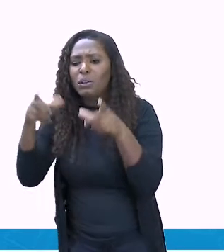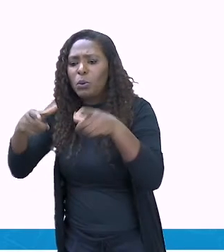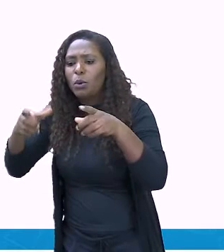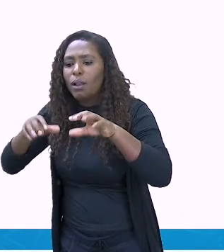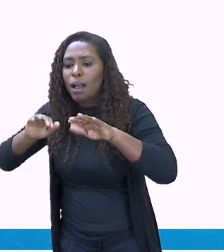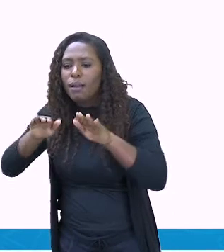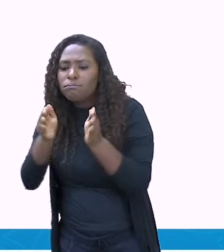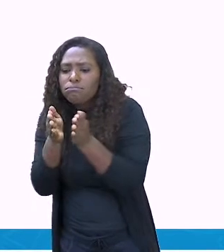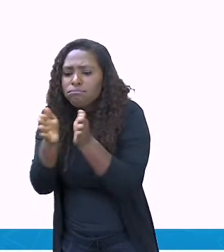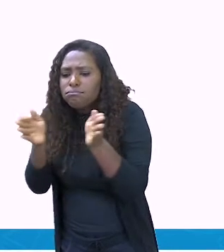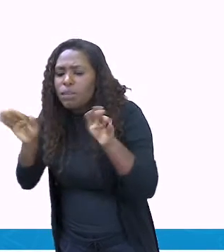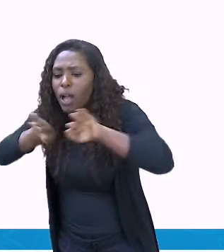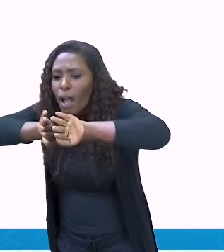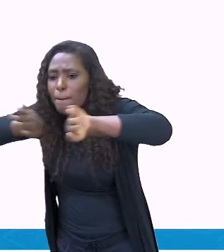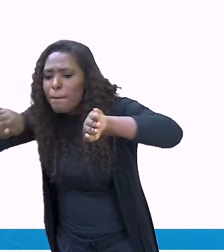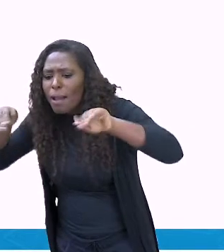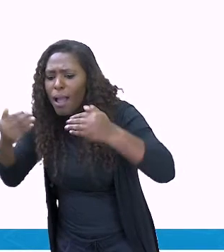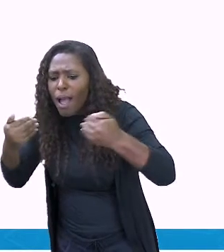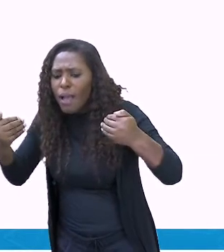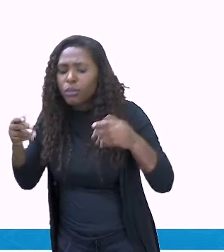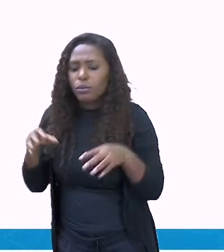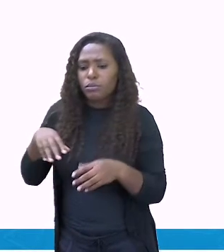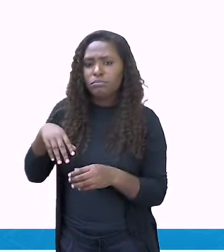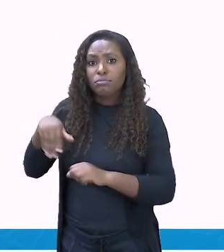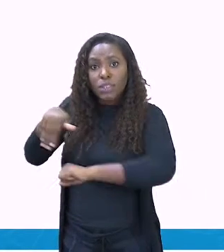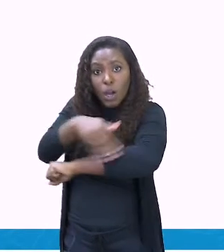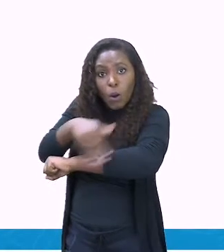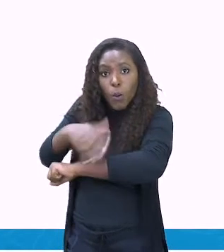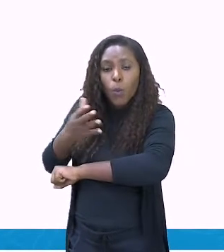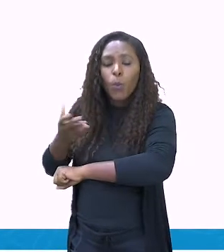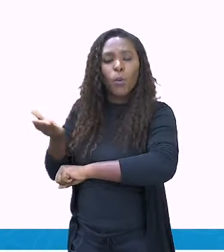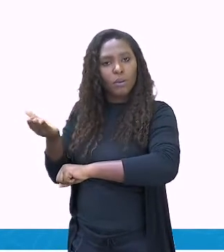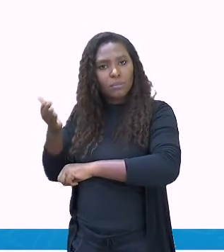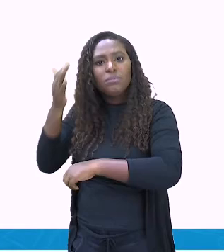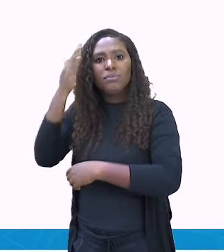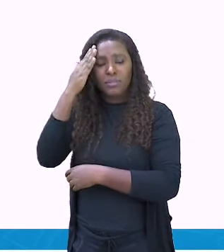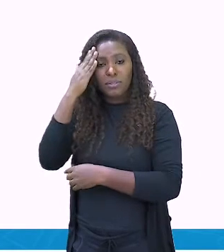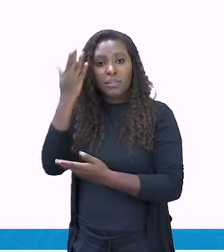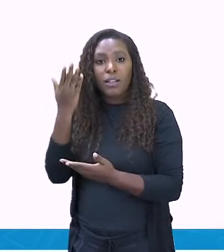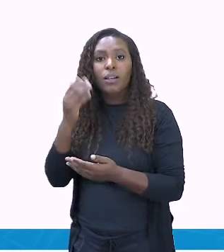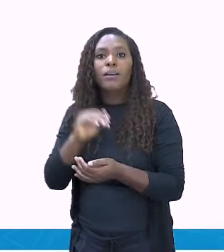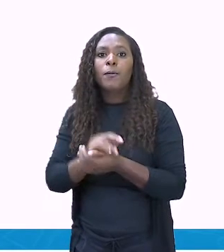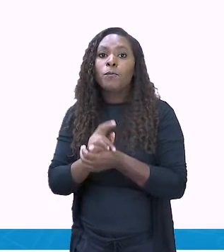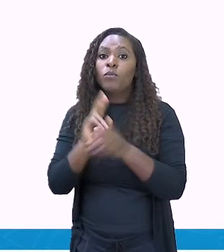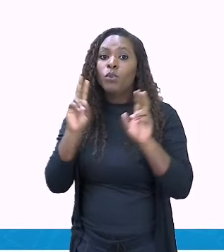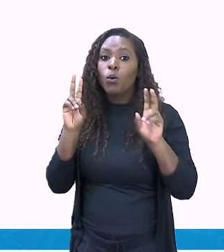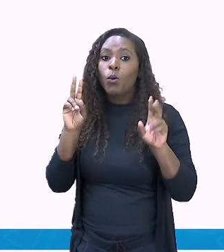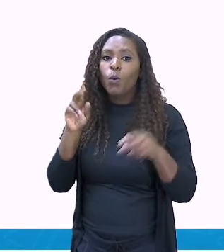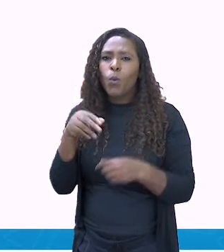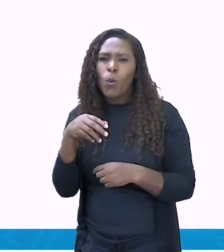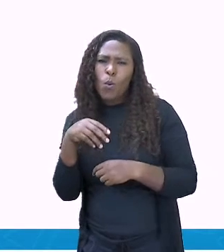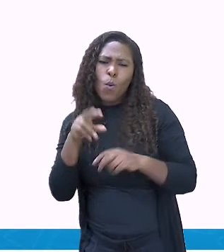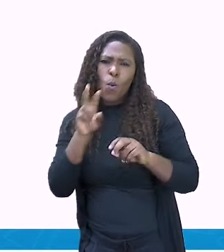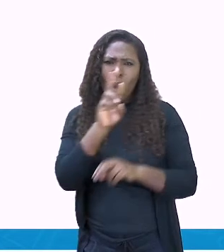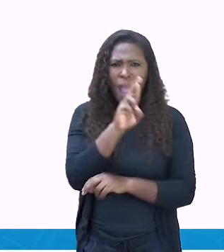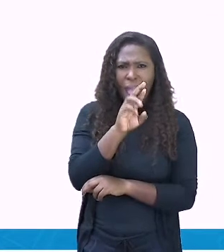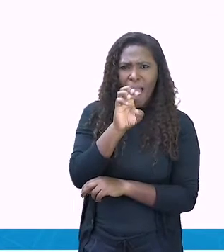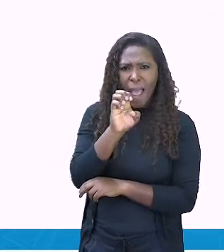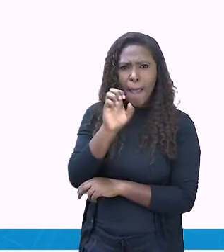O termo é usado para descrever danças em um contexto urbano.